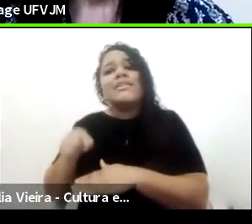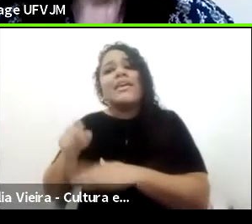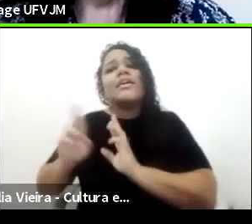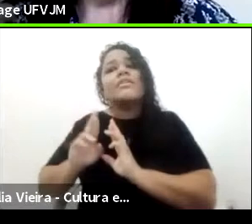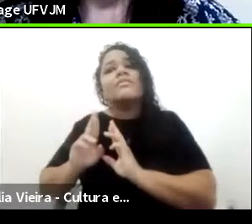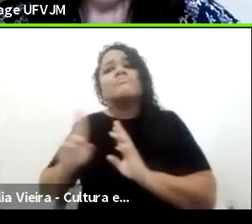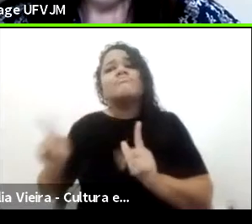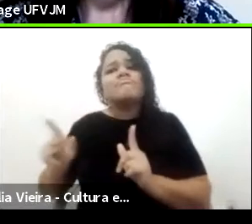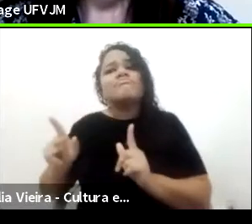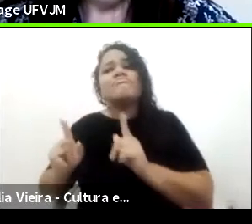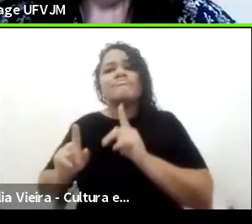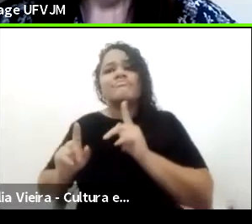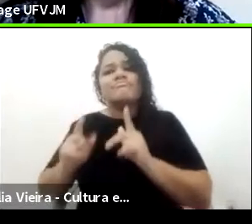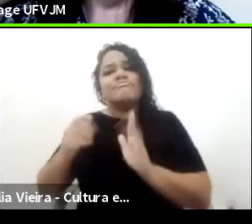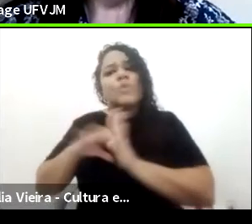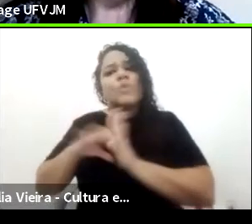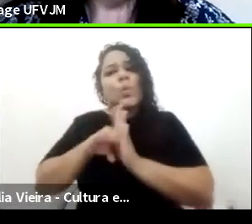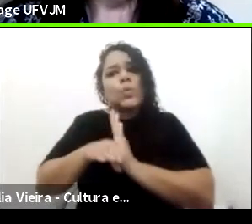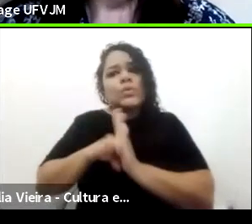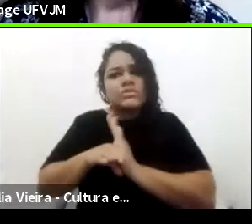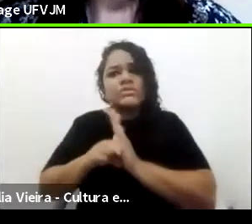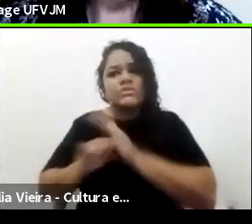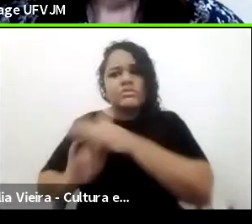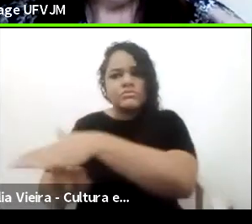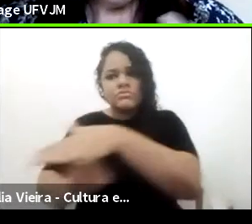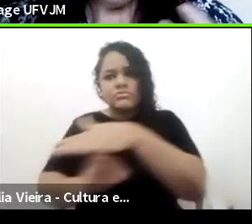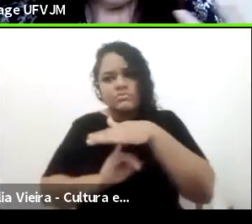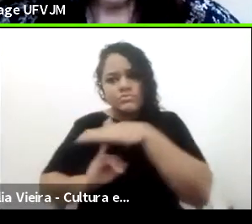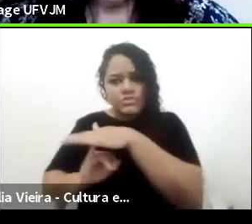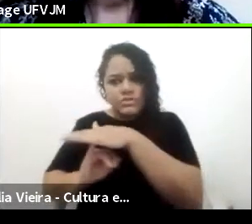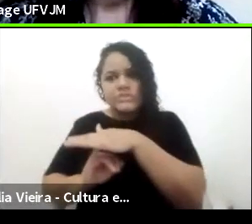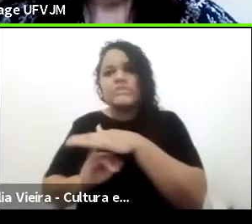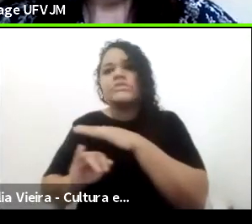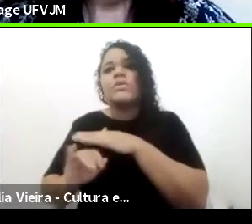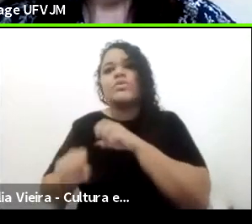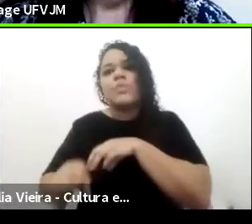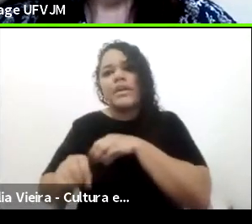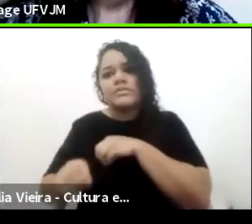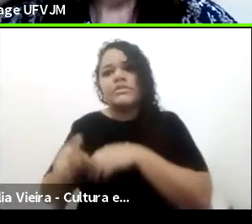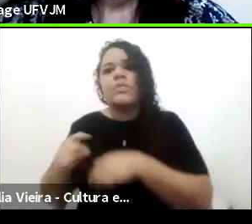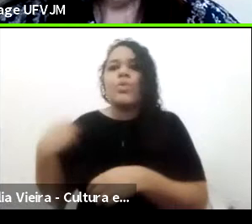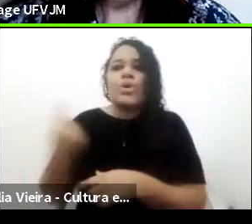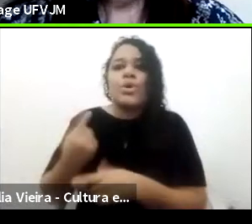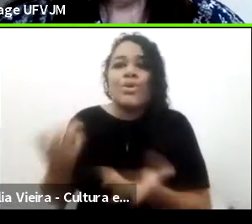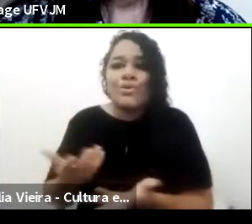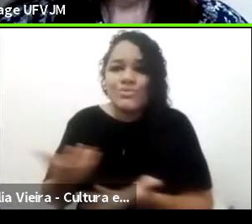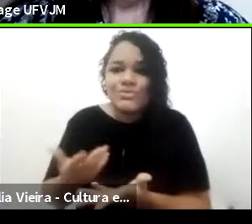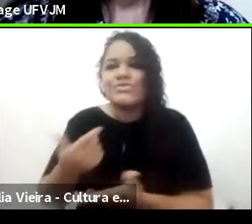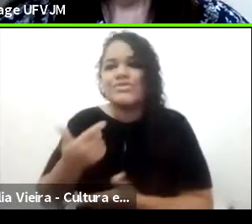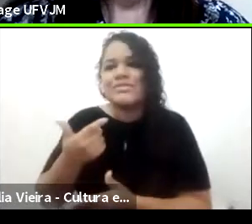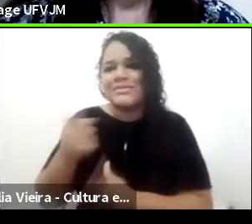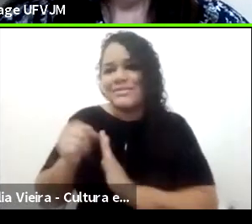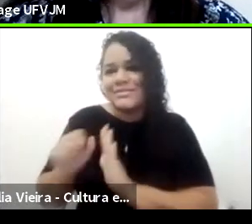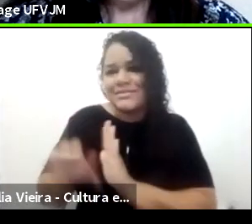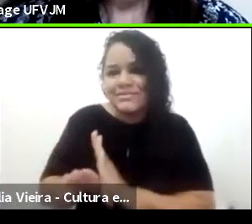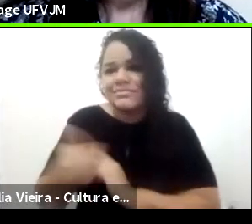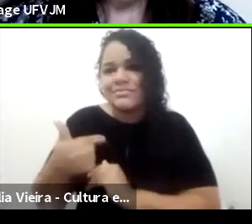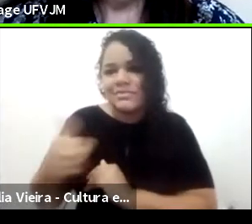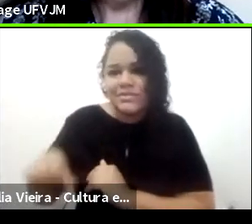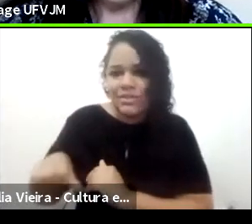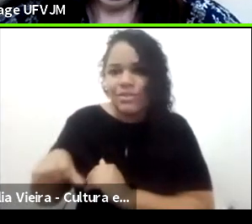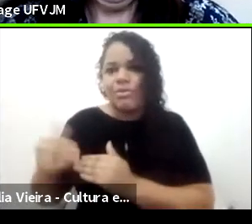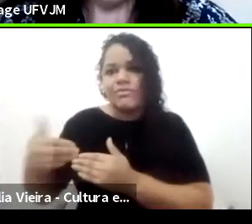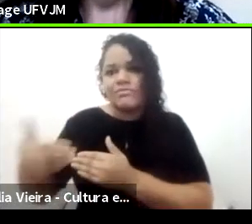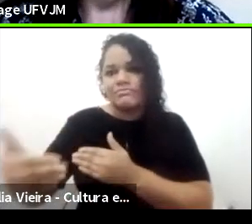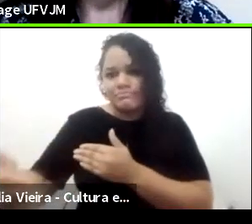para o século XIX e para os momentos seguintes, que essas instituições educativas, elas às vezes se distanciam muito do que a